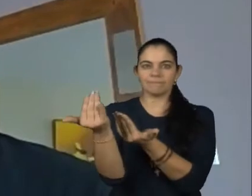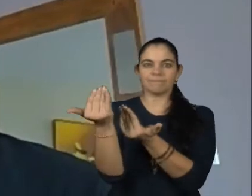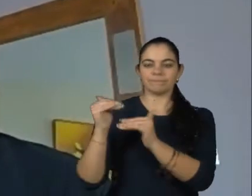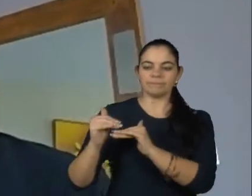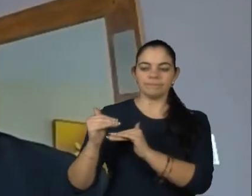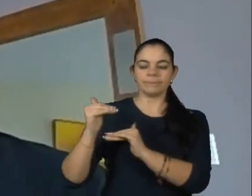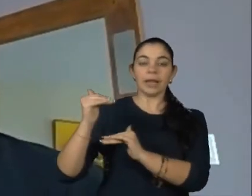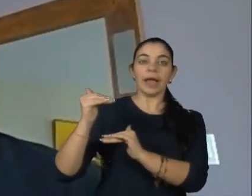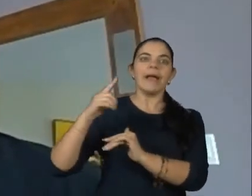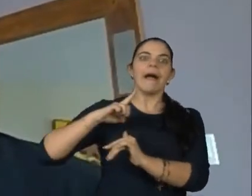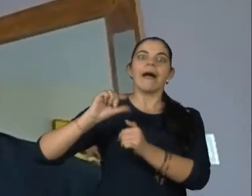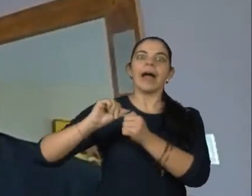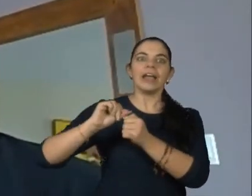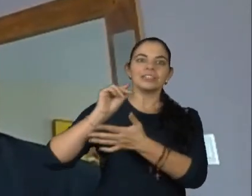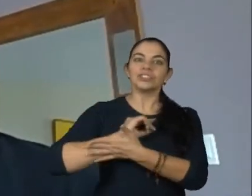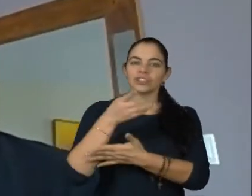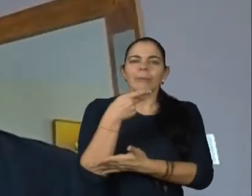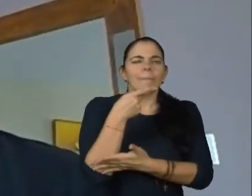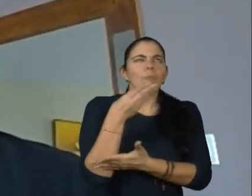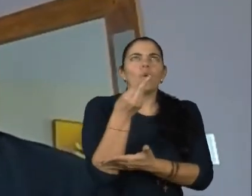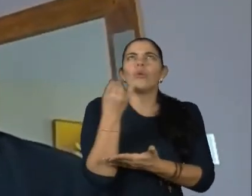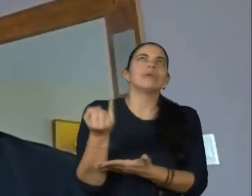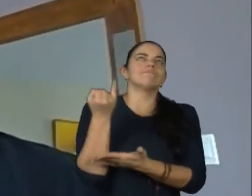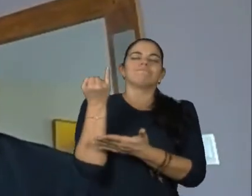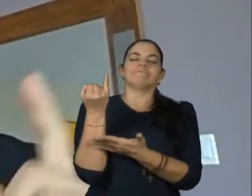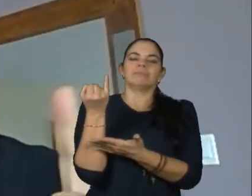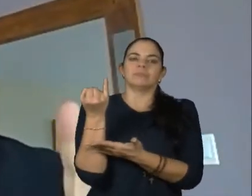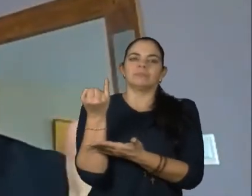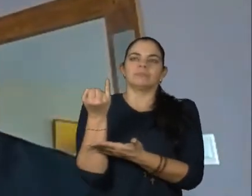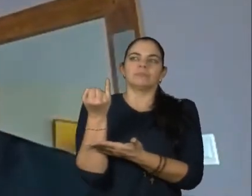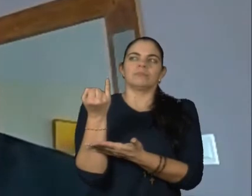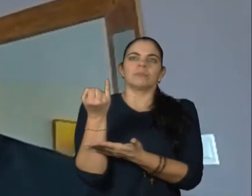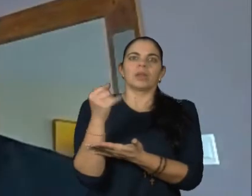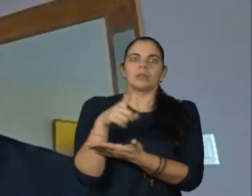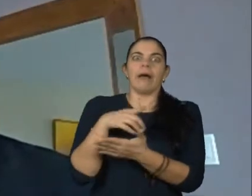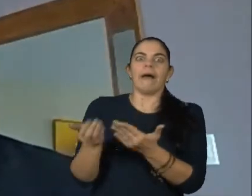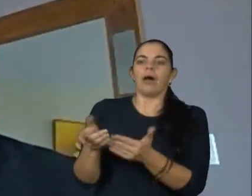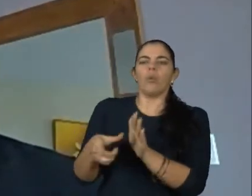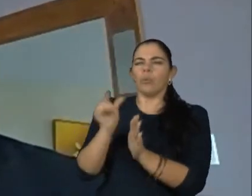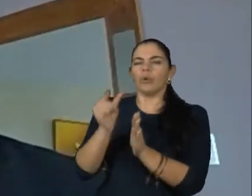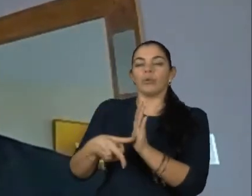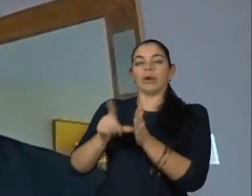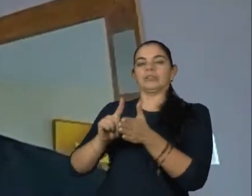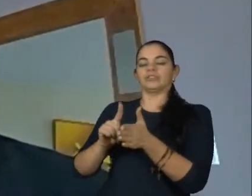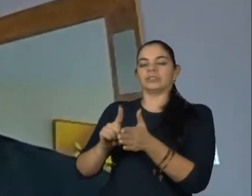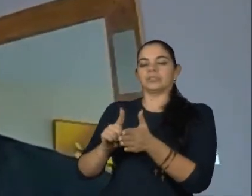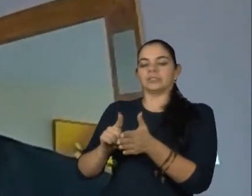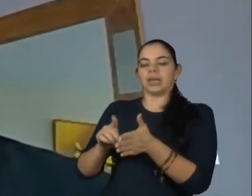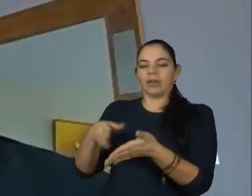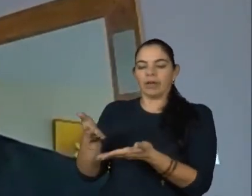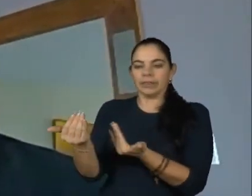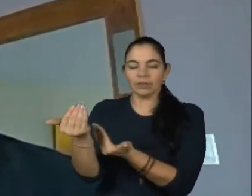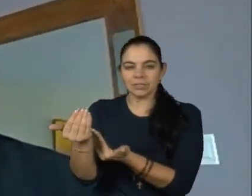eu também acho que é importante a gente... Aliás, antes da adolescência, uma das coisas em criança, eu estava ouvindo agora,